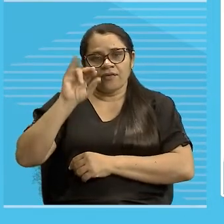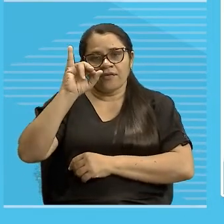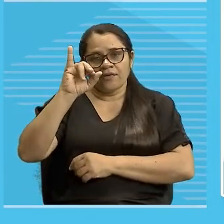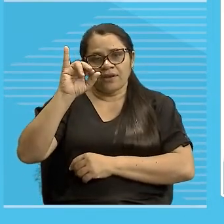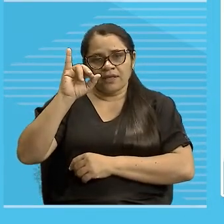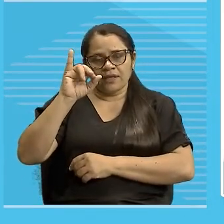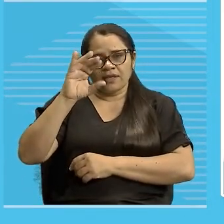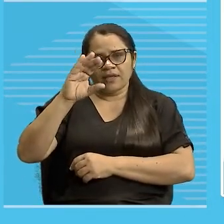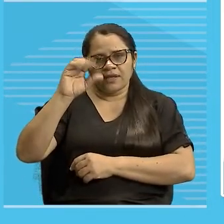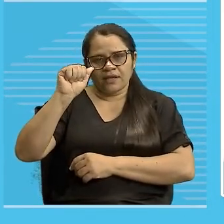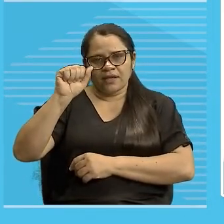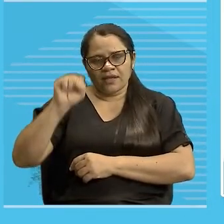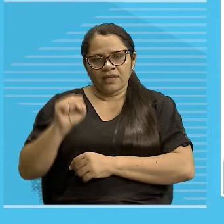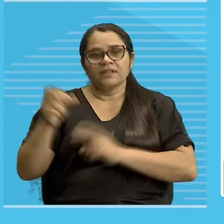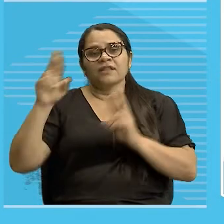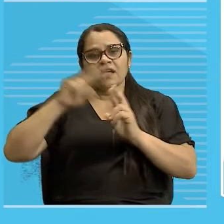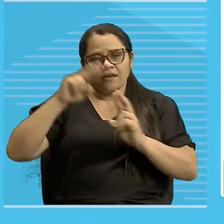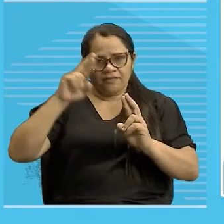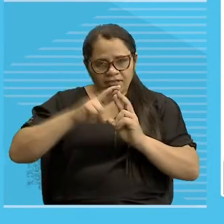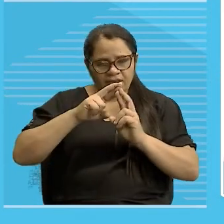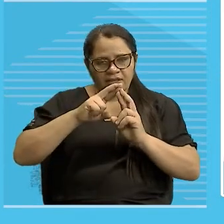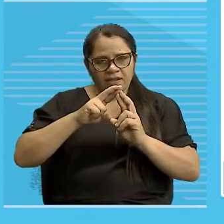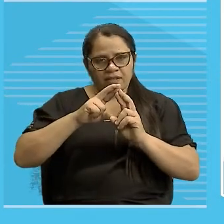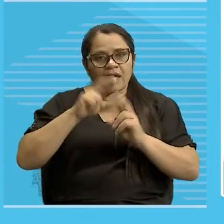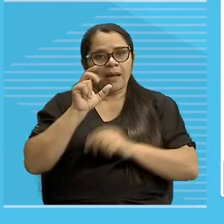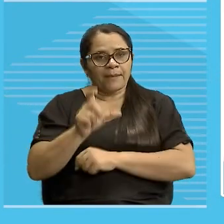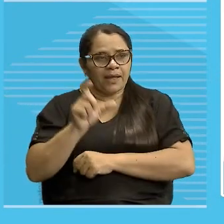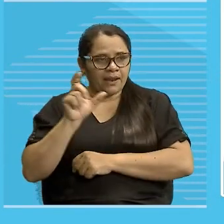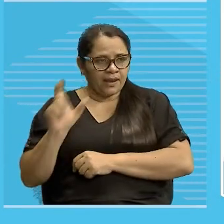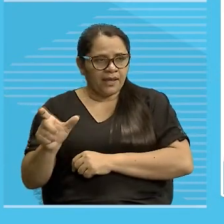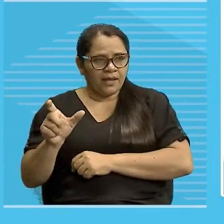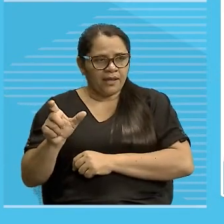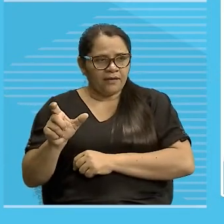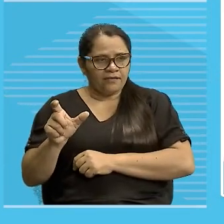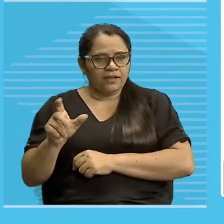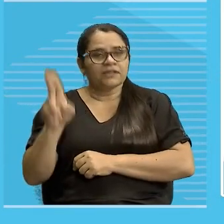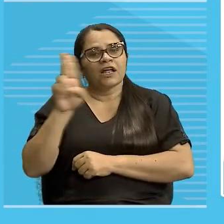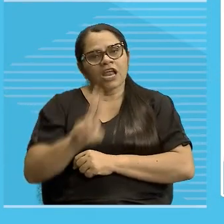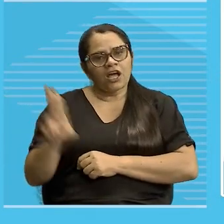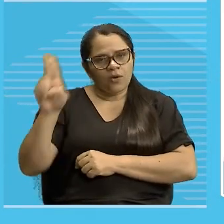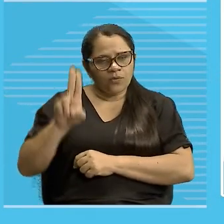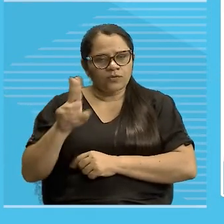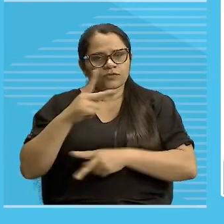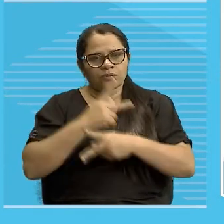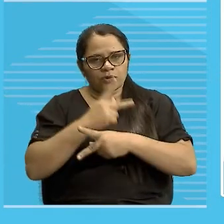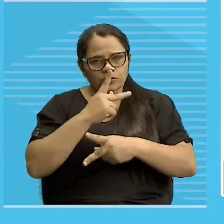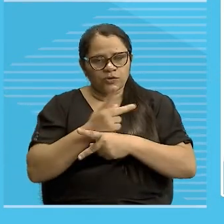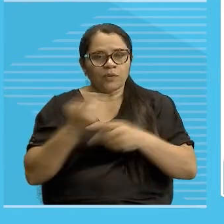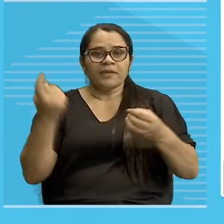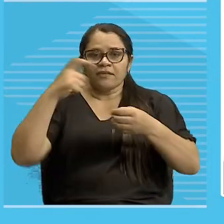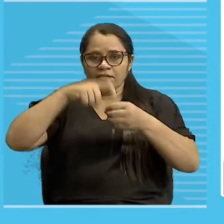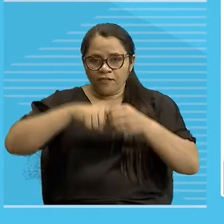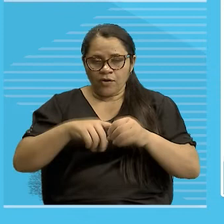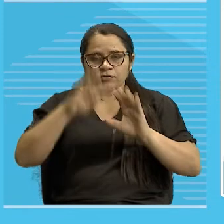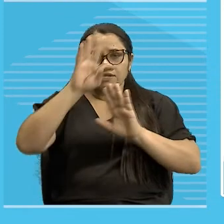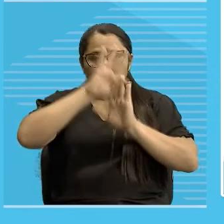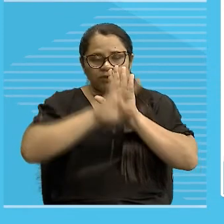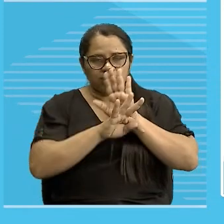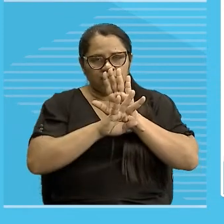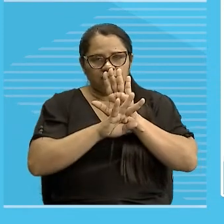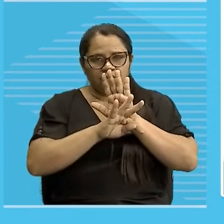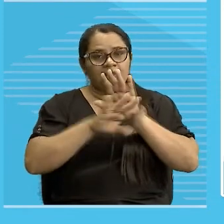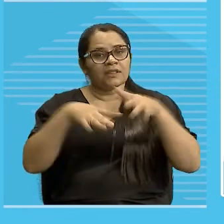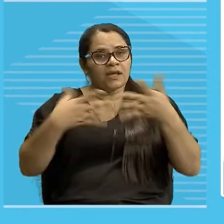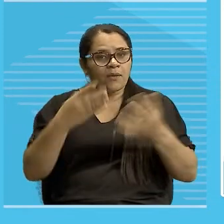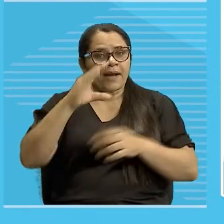com o dessa, então, a anáfora, ela vai usar o pronome para fazer qualquer retomada, a catáfora,